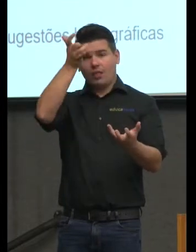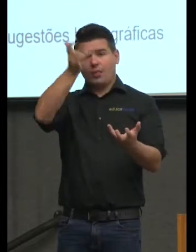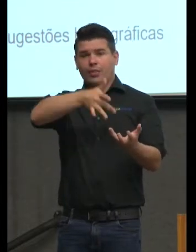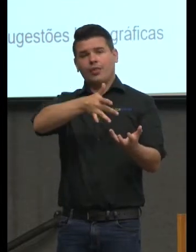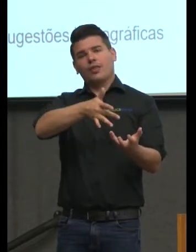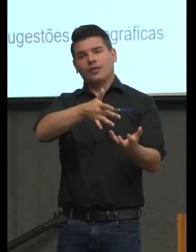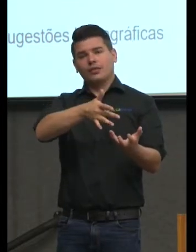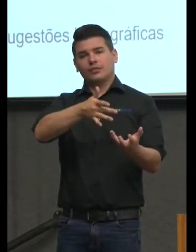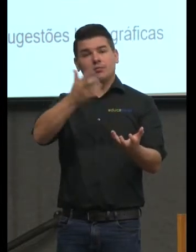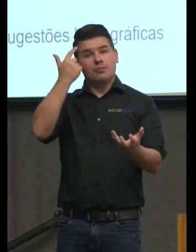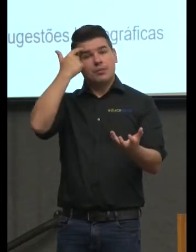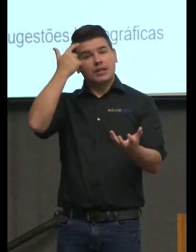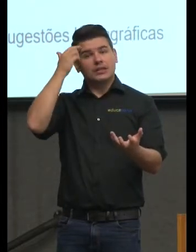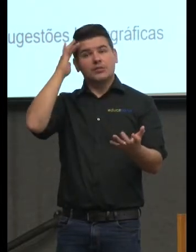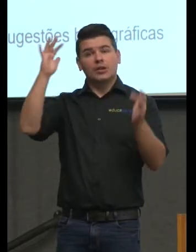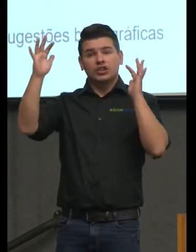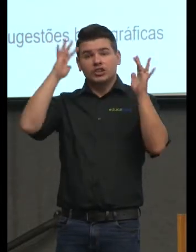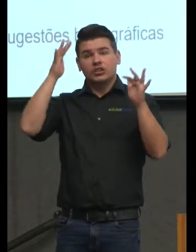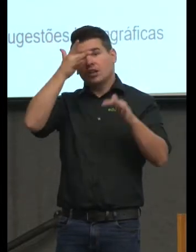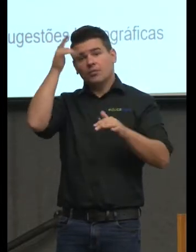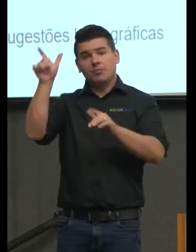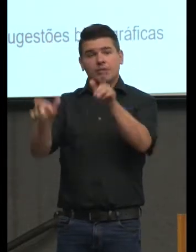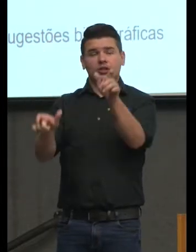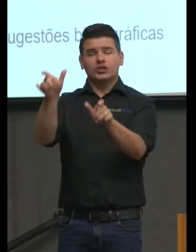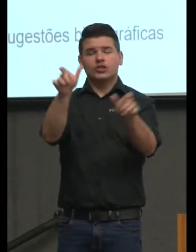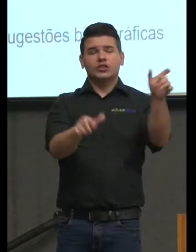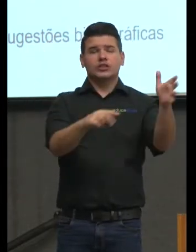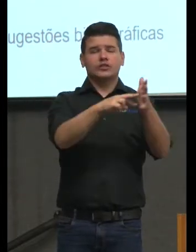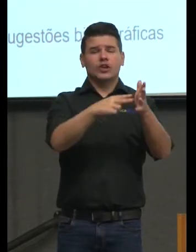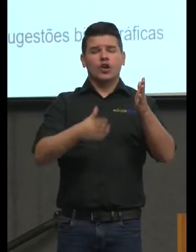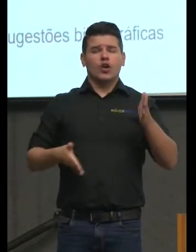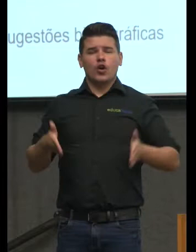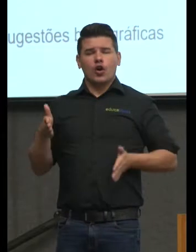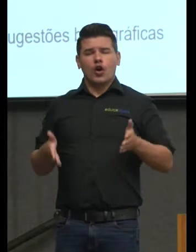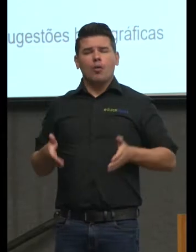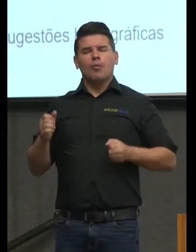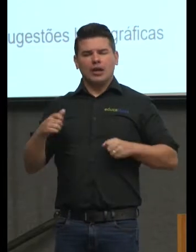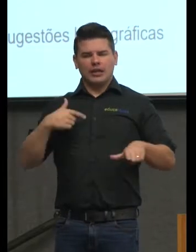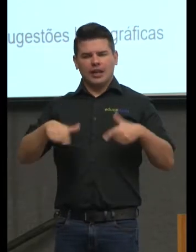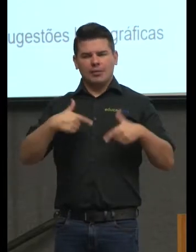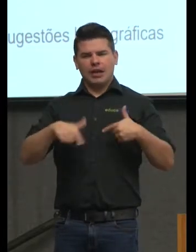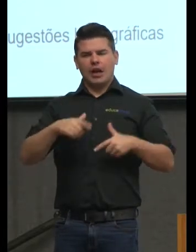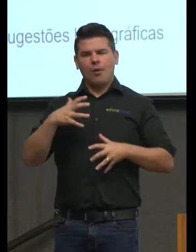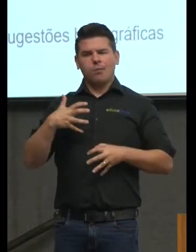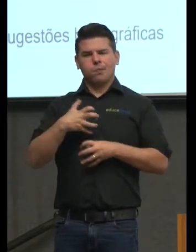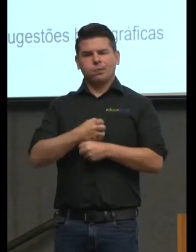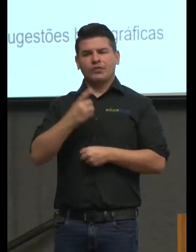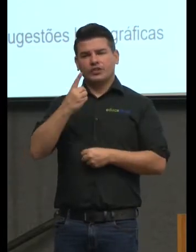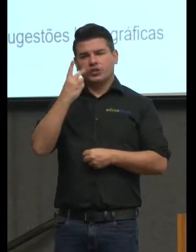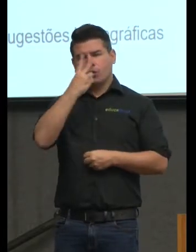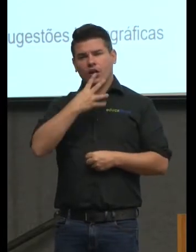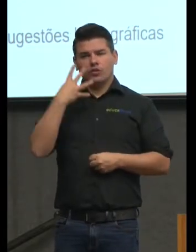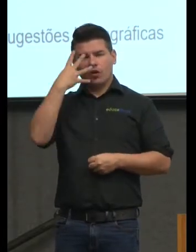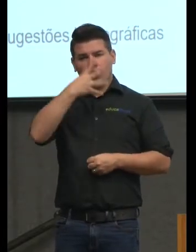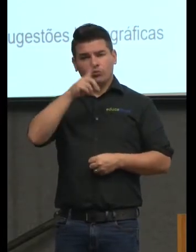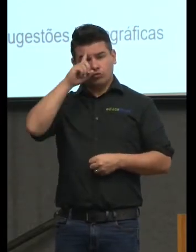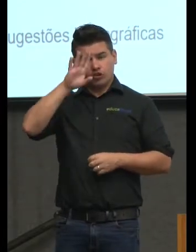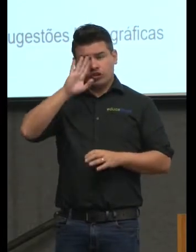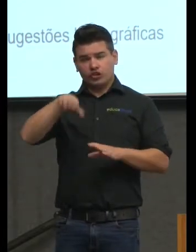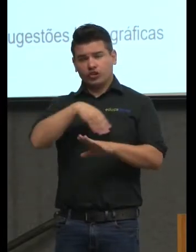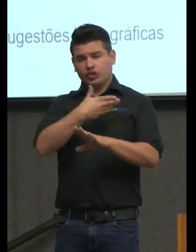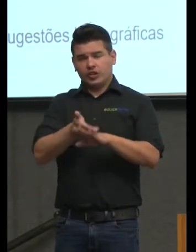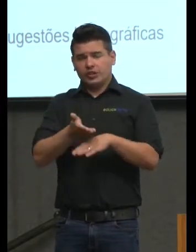pensa como máquinas máquinas que podem trabalhar 24 horas por dia que podem enfim